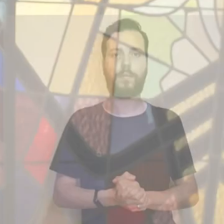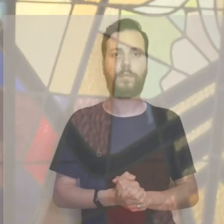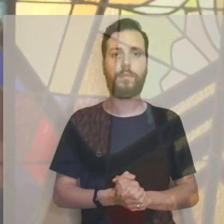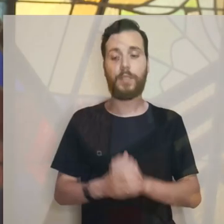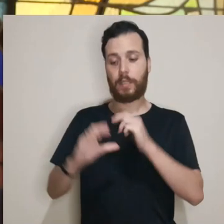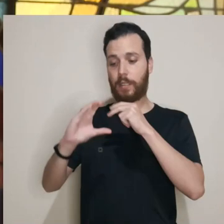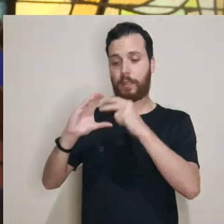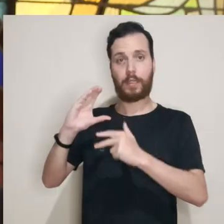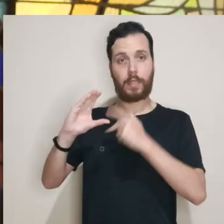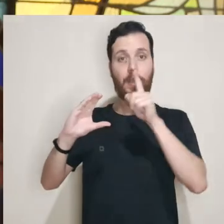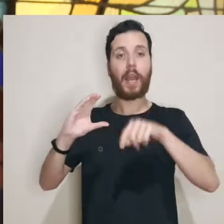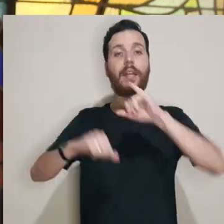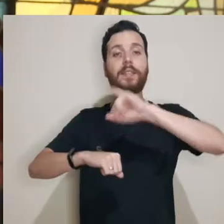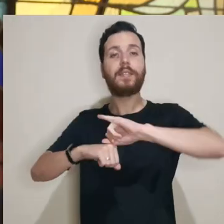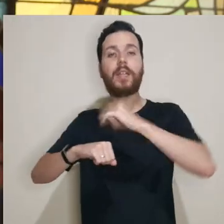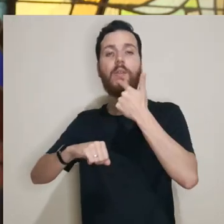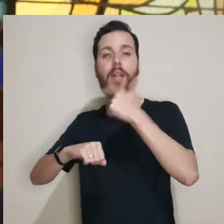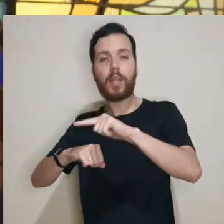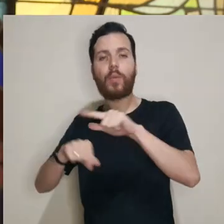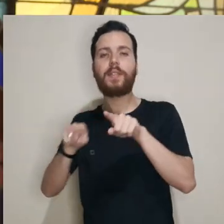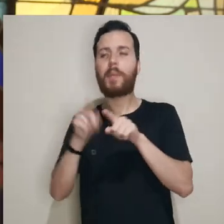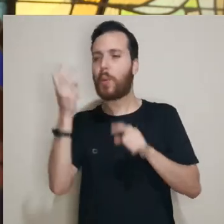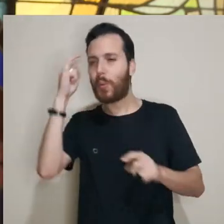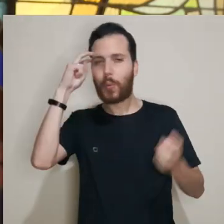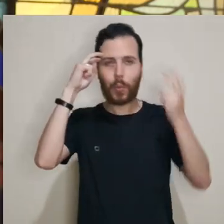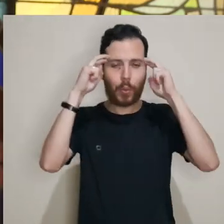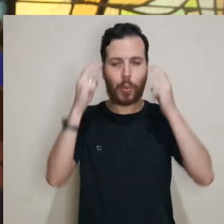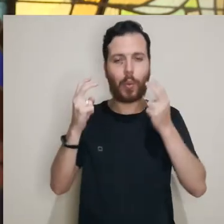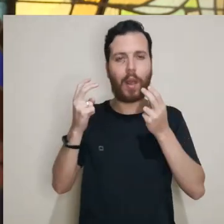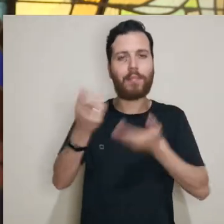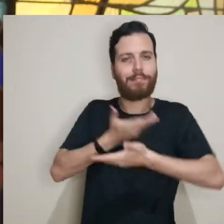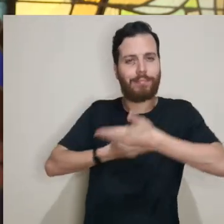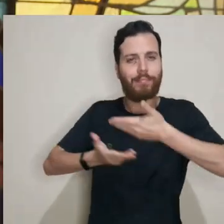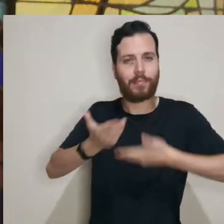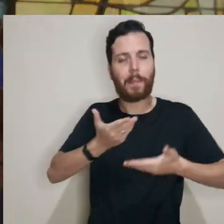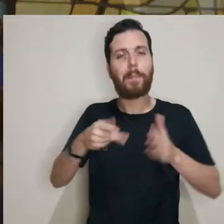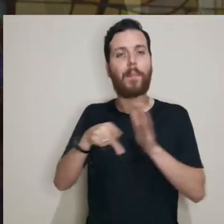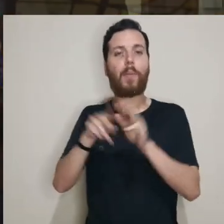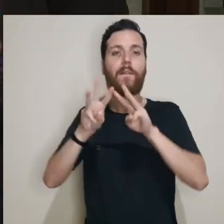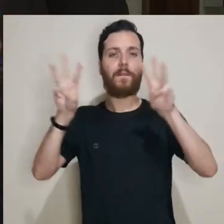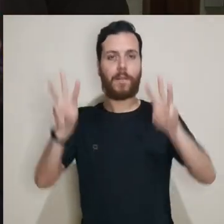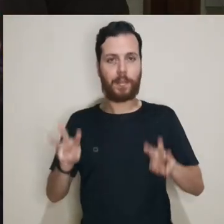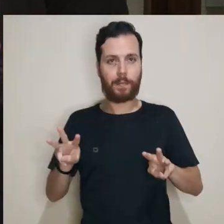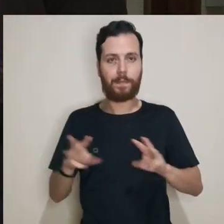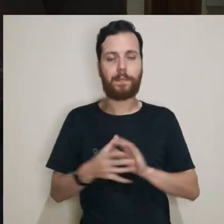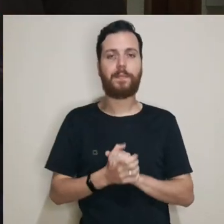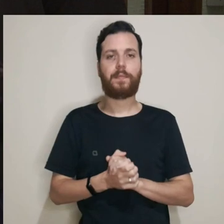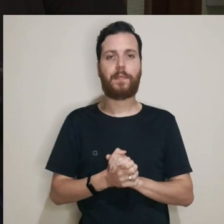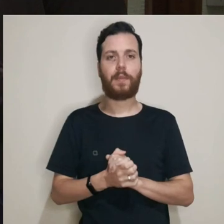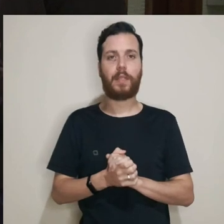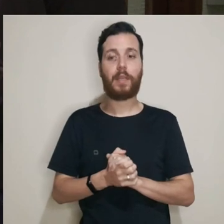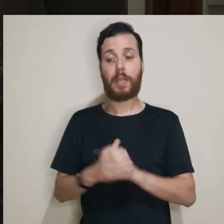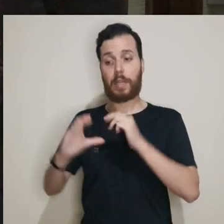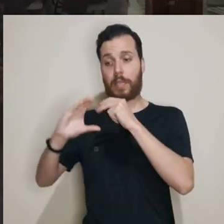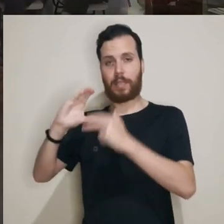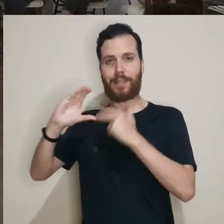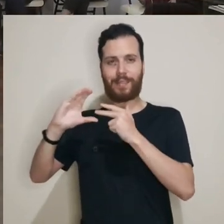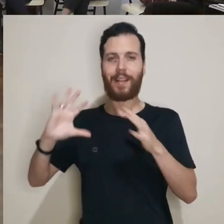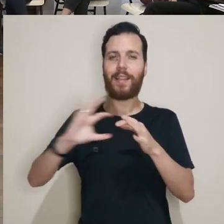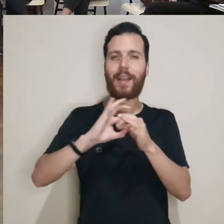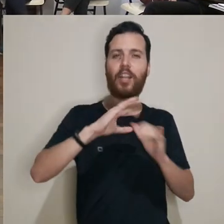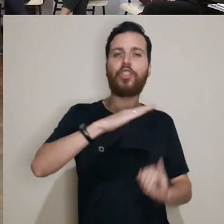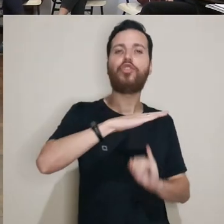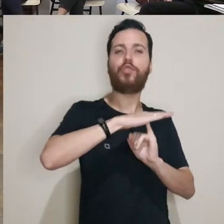O CELIM é o Centro de Línguas e Interculturalidade da Universidade Federal do Paraná. E institucionalmente, o